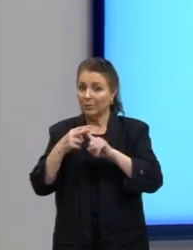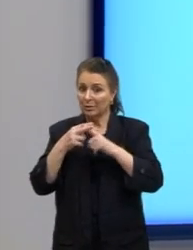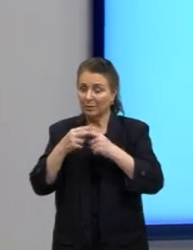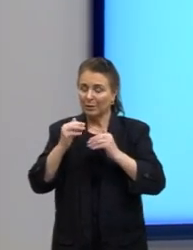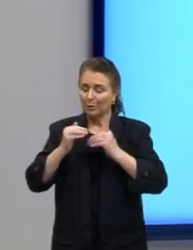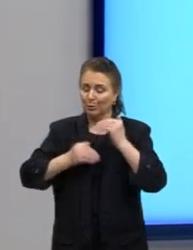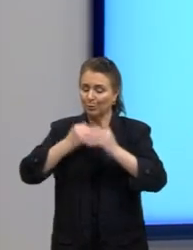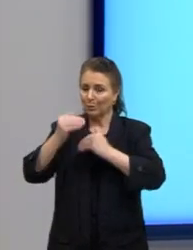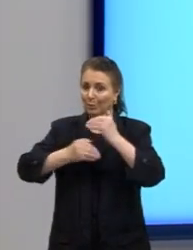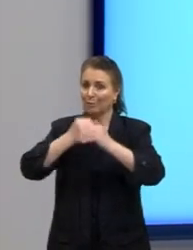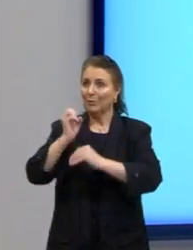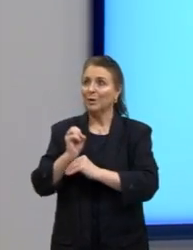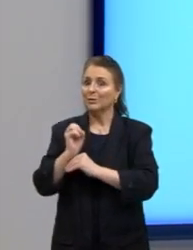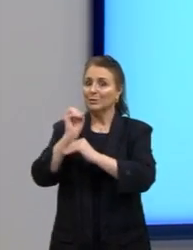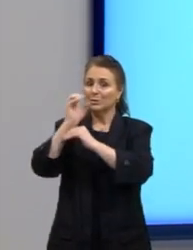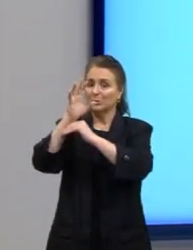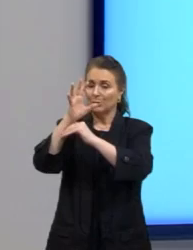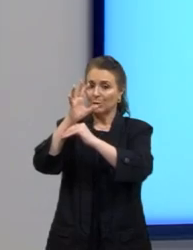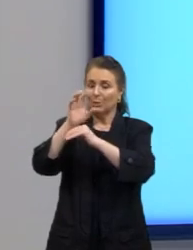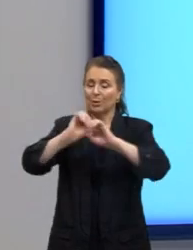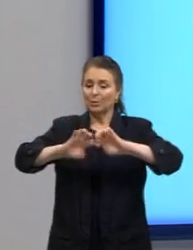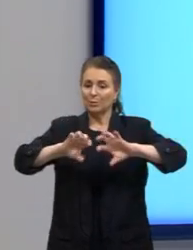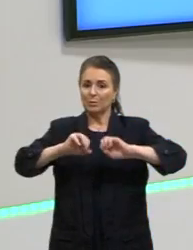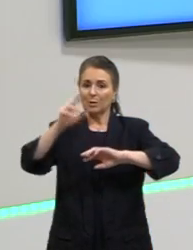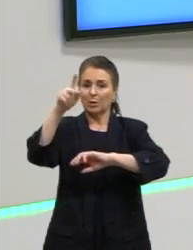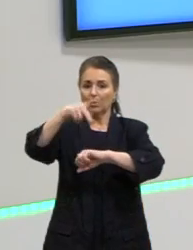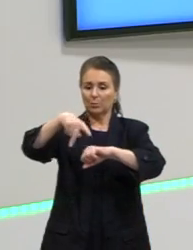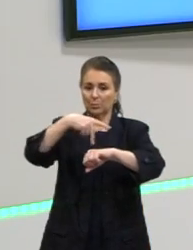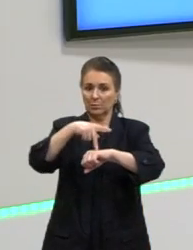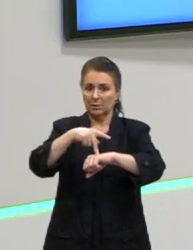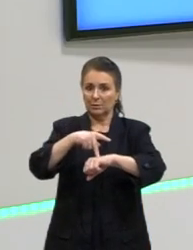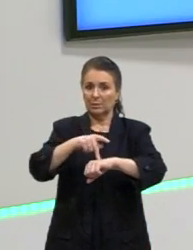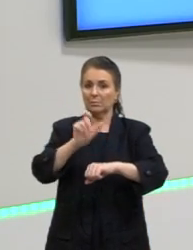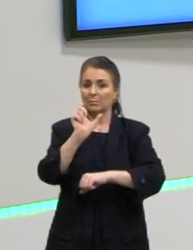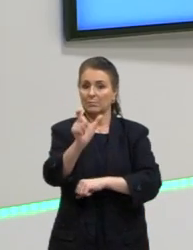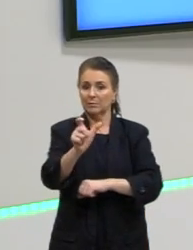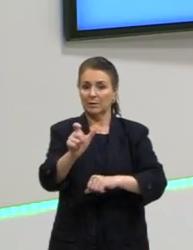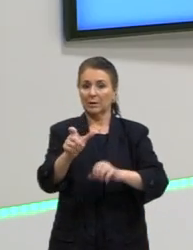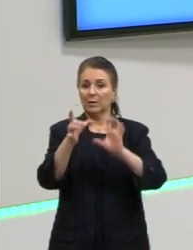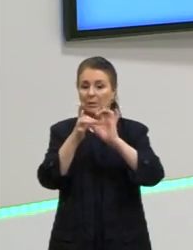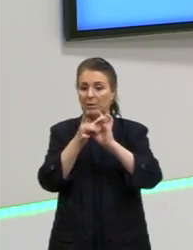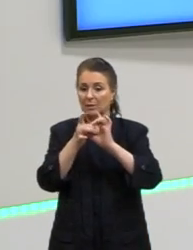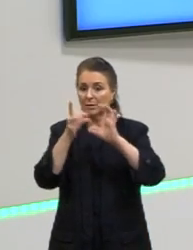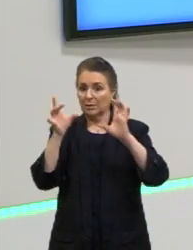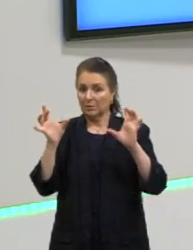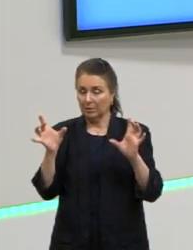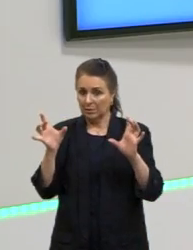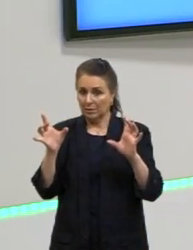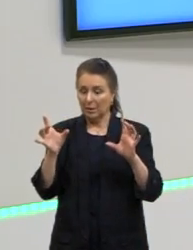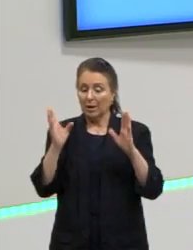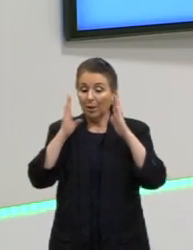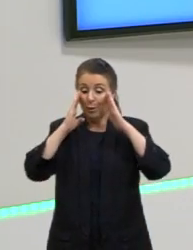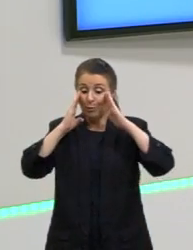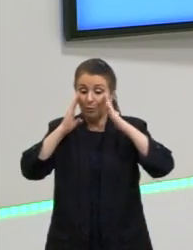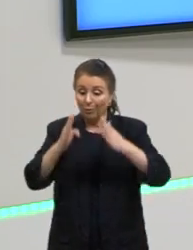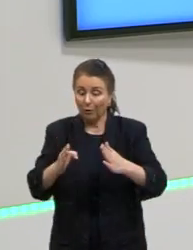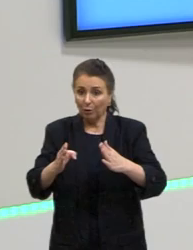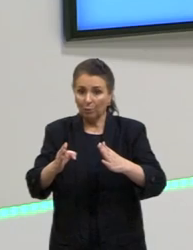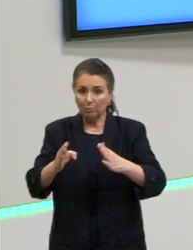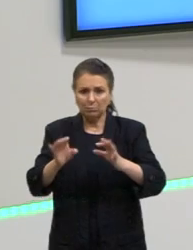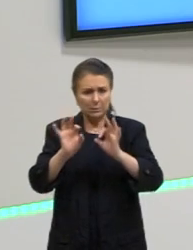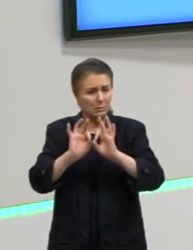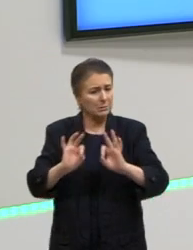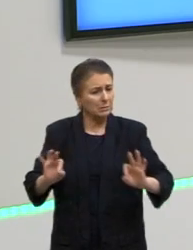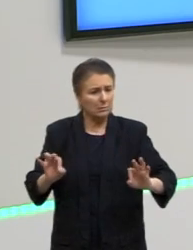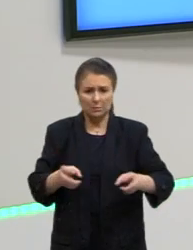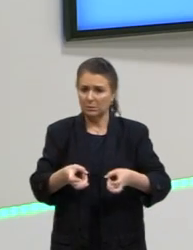país. A gente está falando de democratização que é um assunto um foco de assunto uma problemática que é bem simples a gente